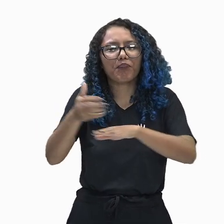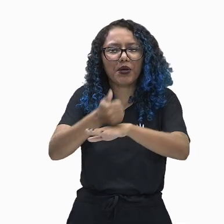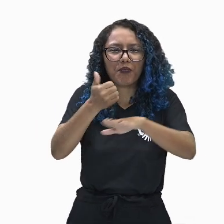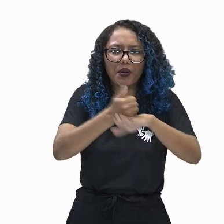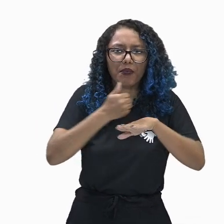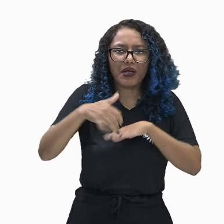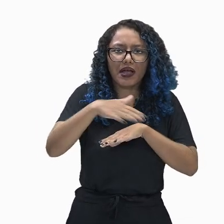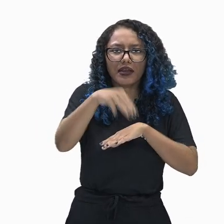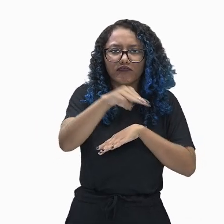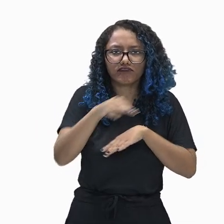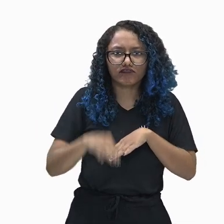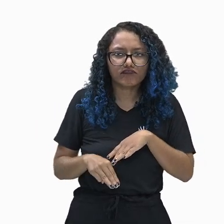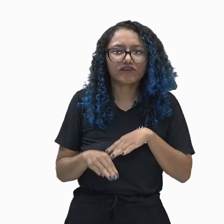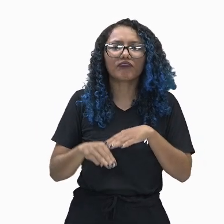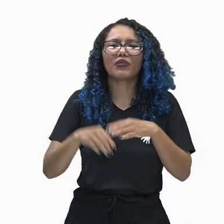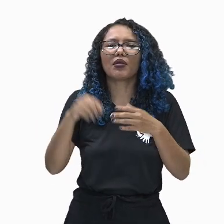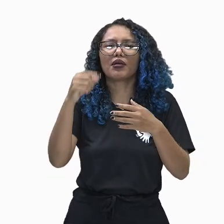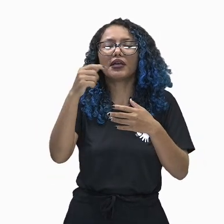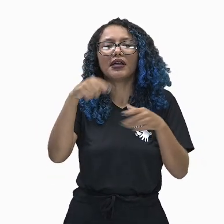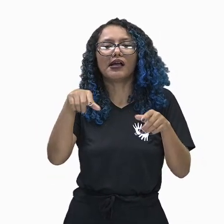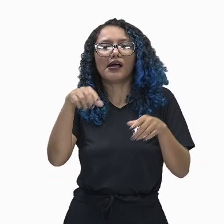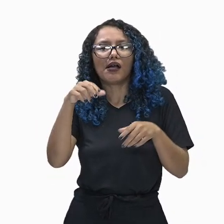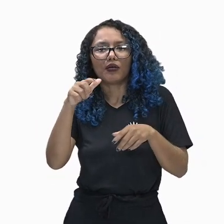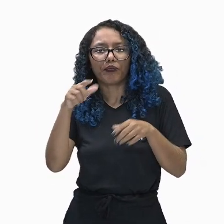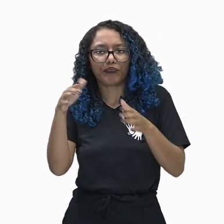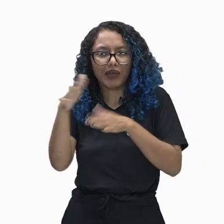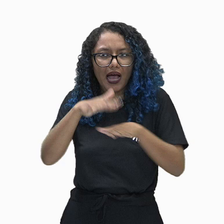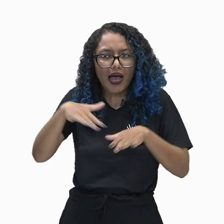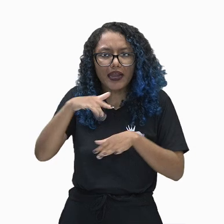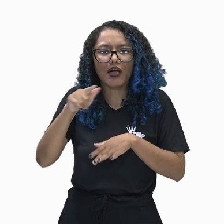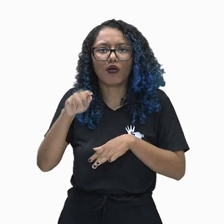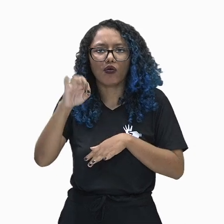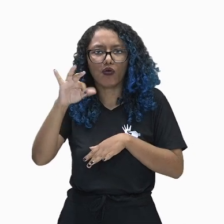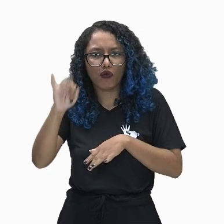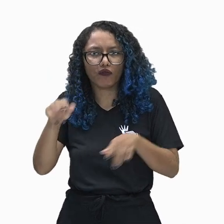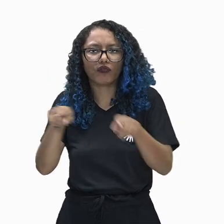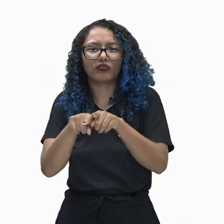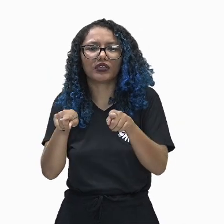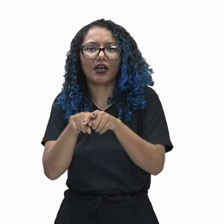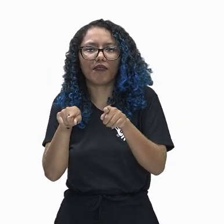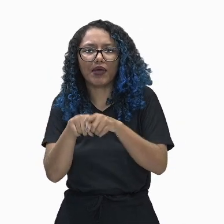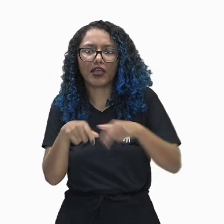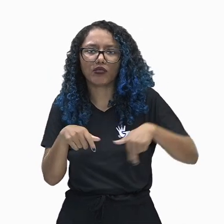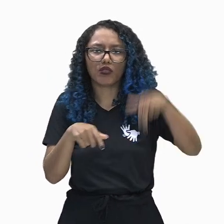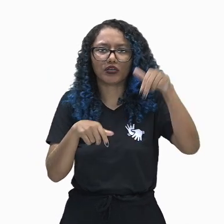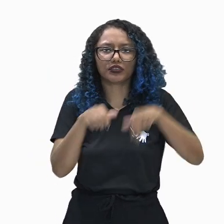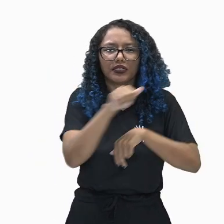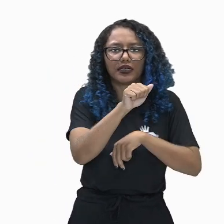do Golfo Pérsico até o norte da Assíria. Seus exércitos anexaram vários territórios,